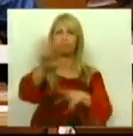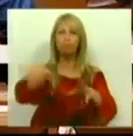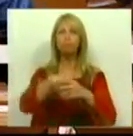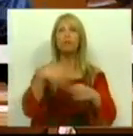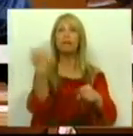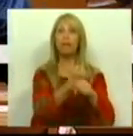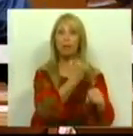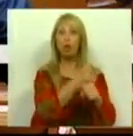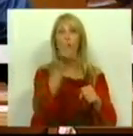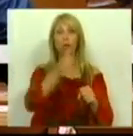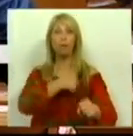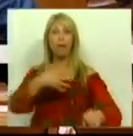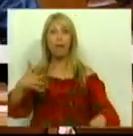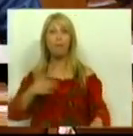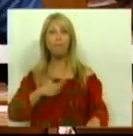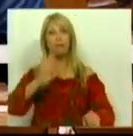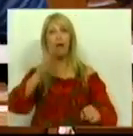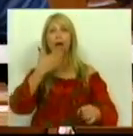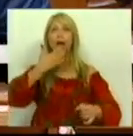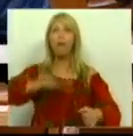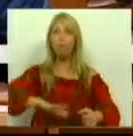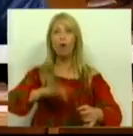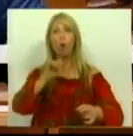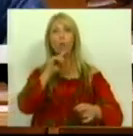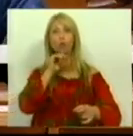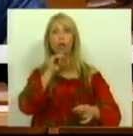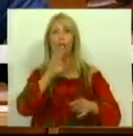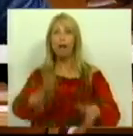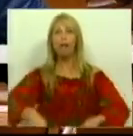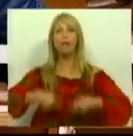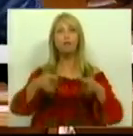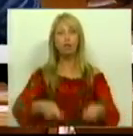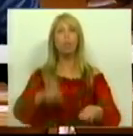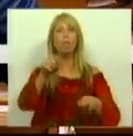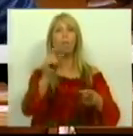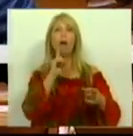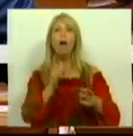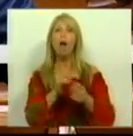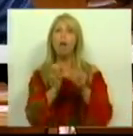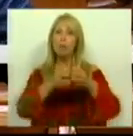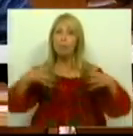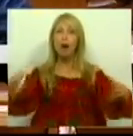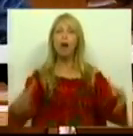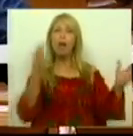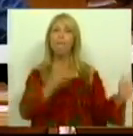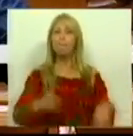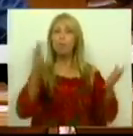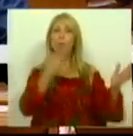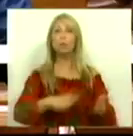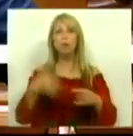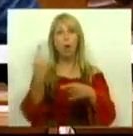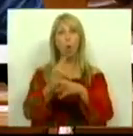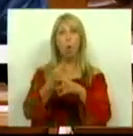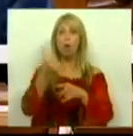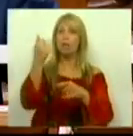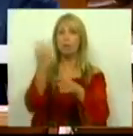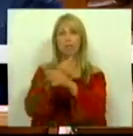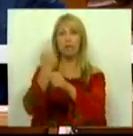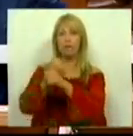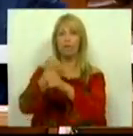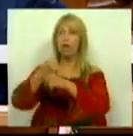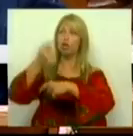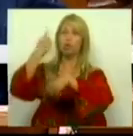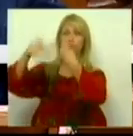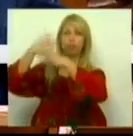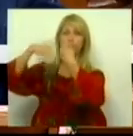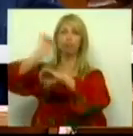aproveitamento das oportunidades de investimento e para o aumento da produção de bens e serviços transacionáveis, a principal alavanca